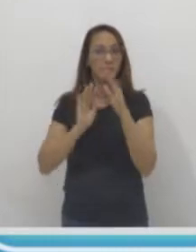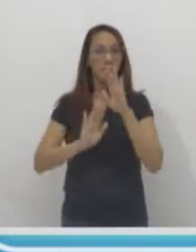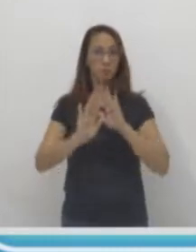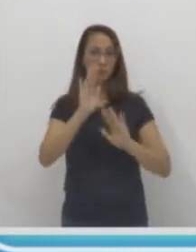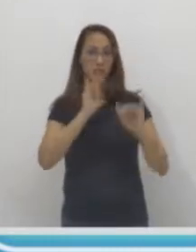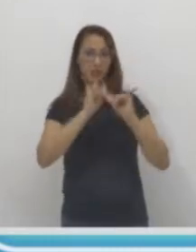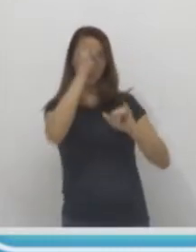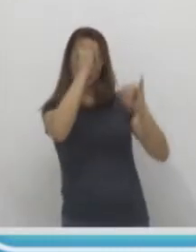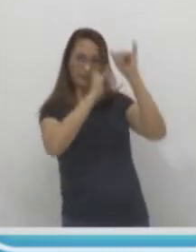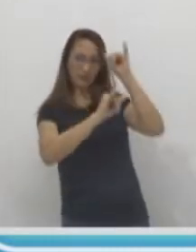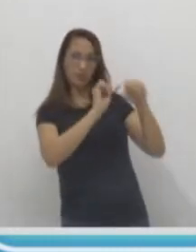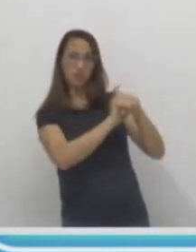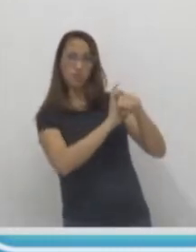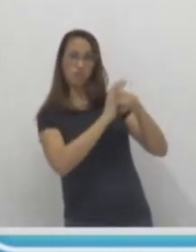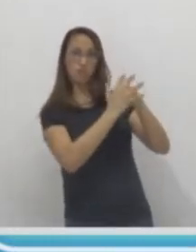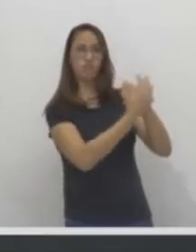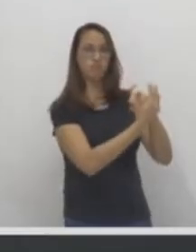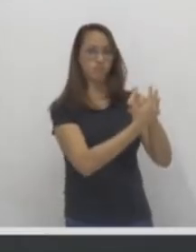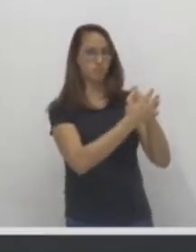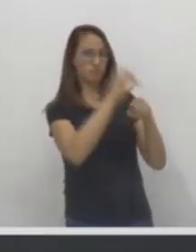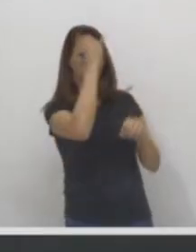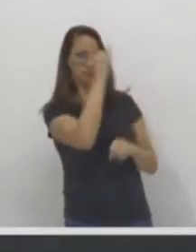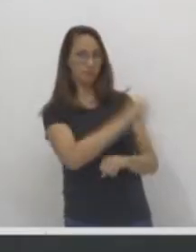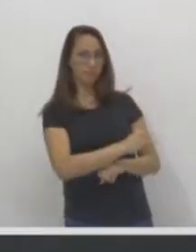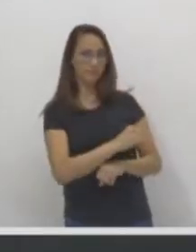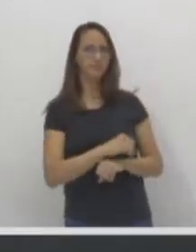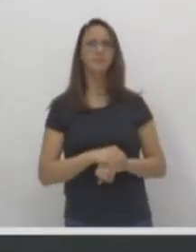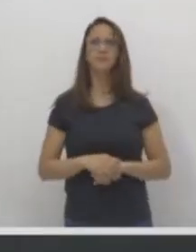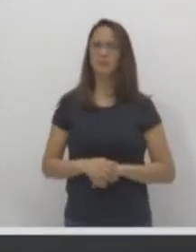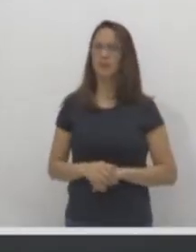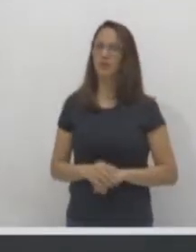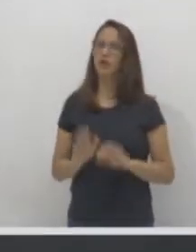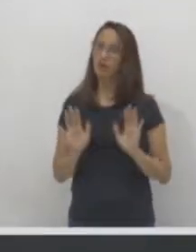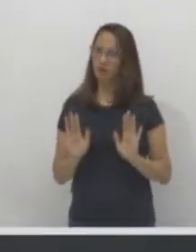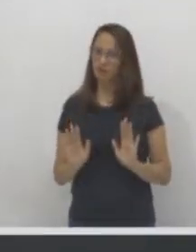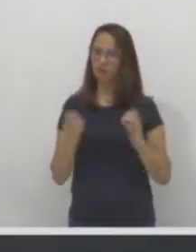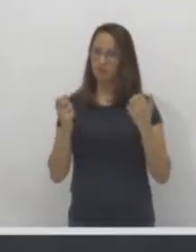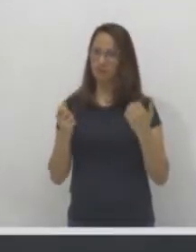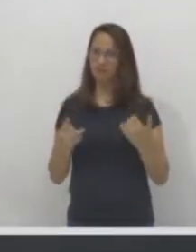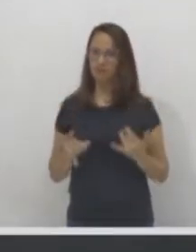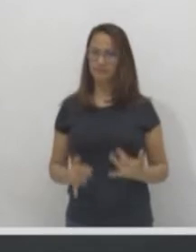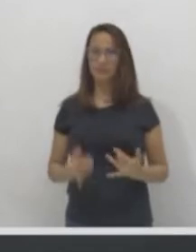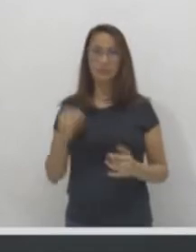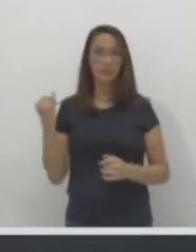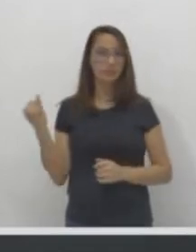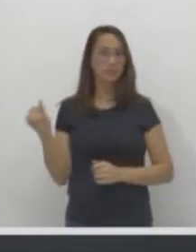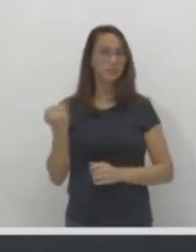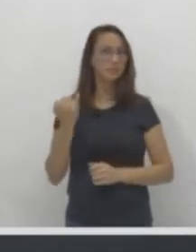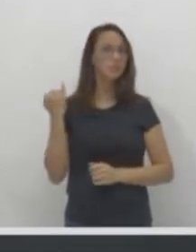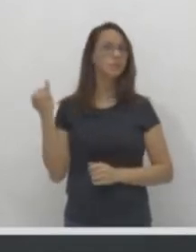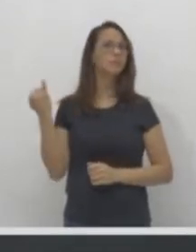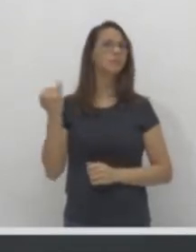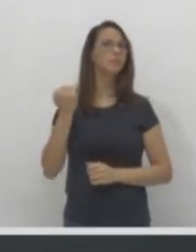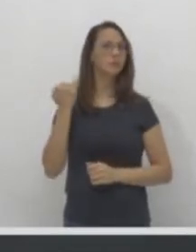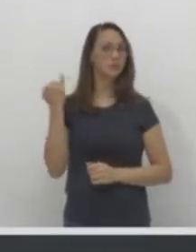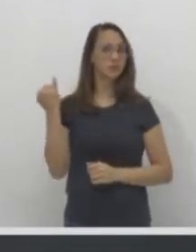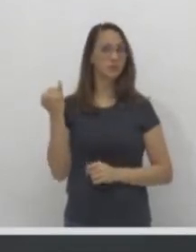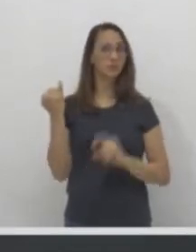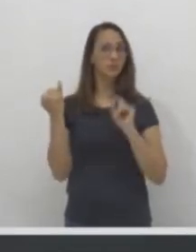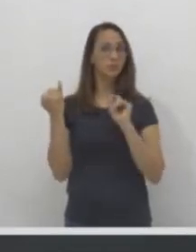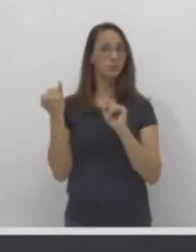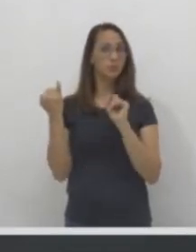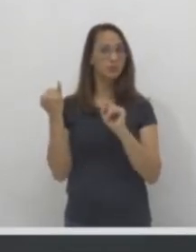legal? Olha cá, vem aqui para mim rapidinho mais uma vez. Gente, é super importante vocês terem